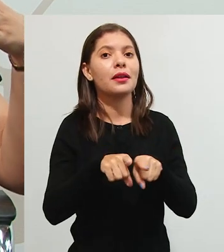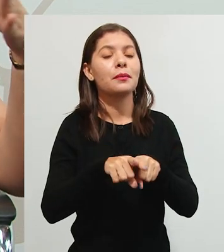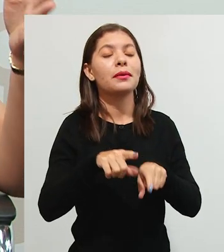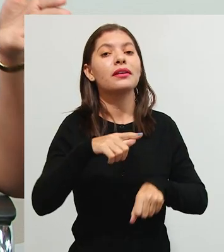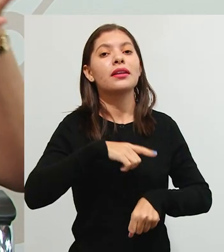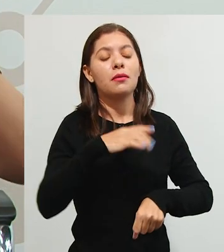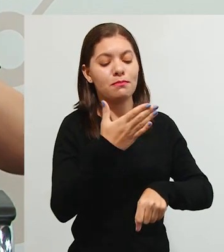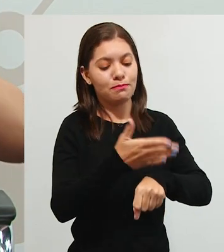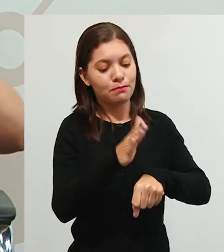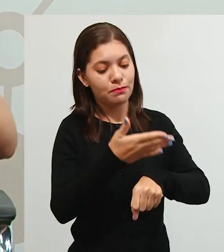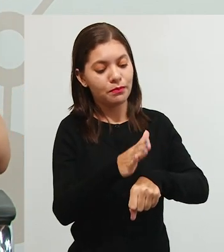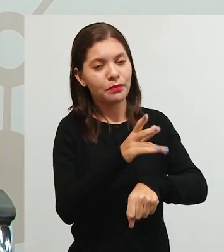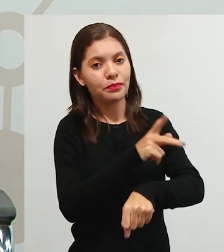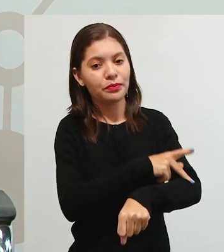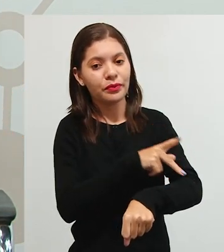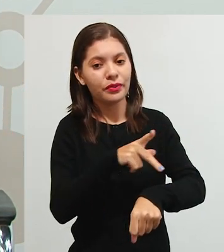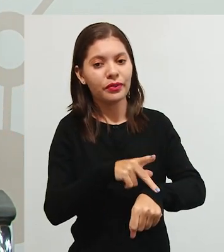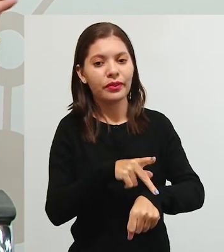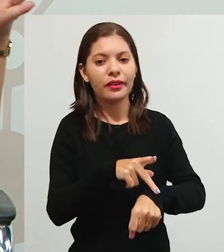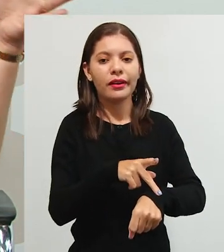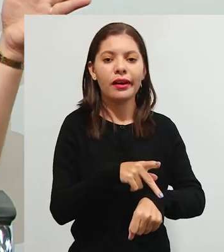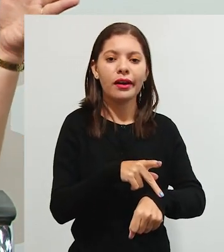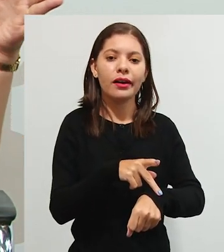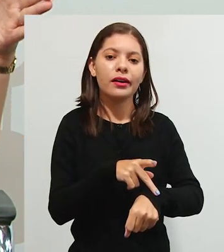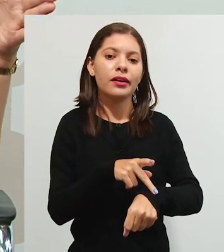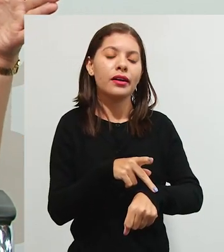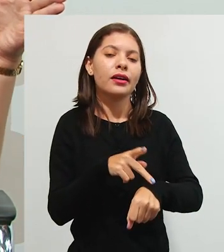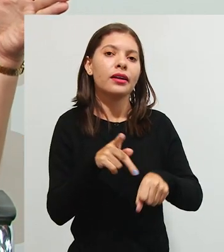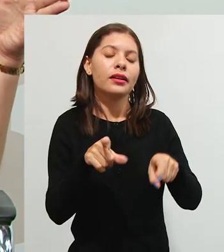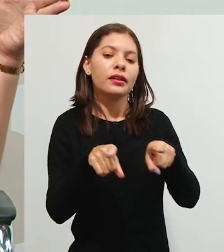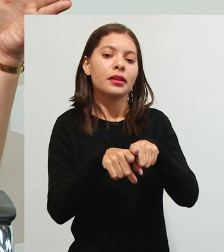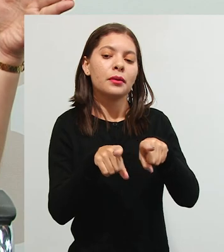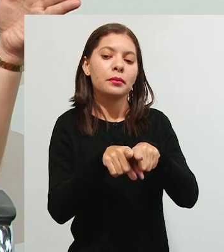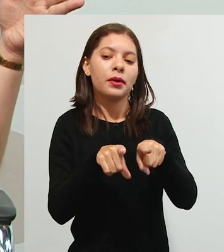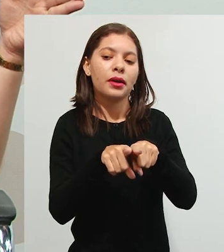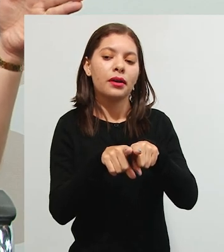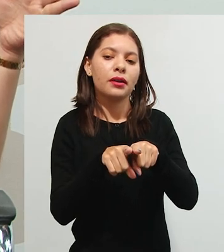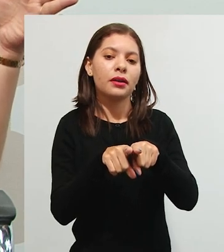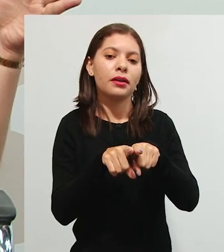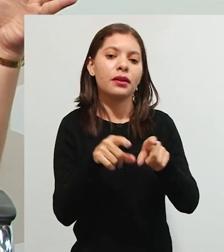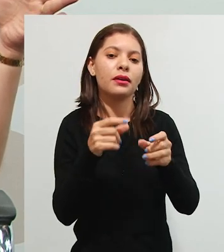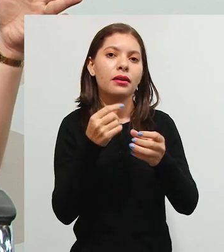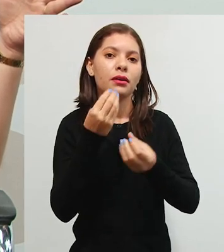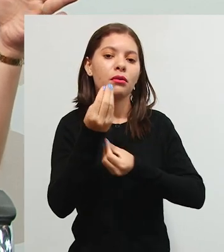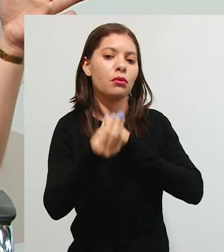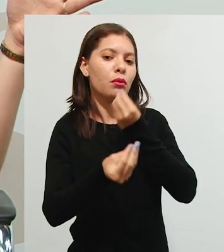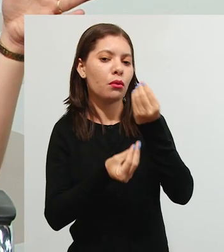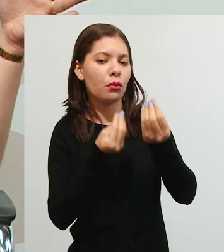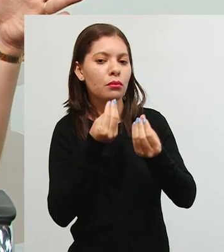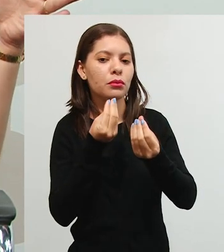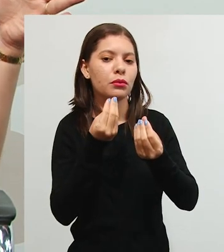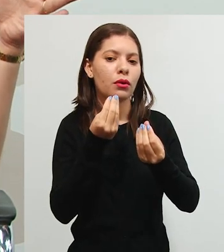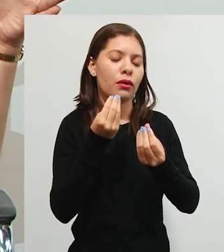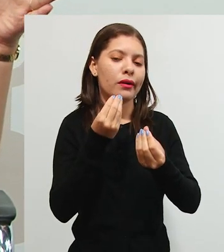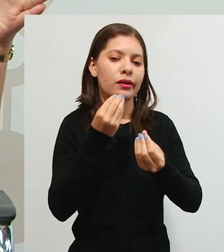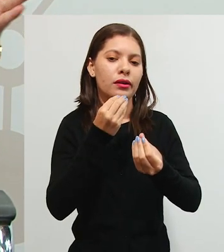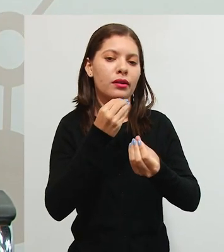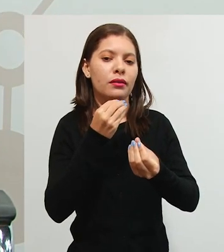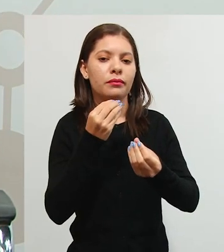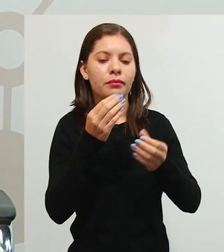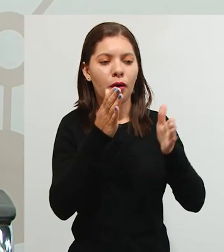não é porque ah agora e também não é assim como no tempo né